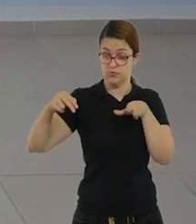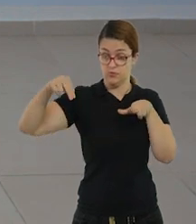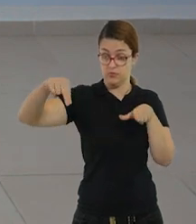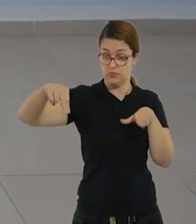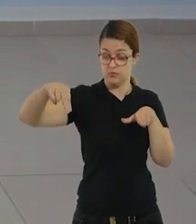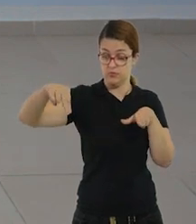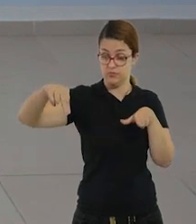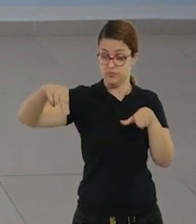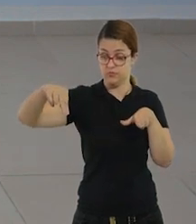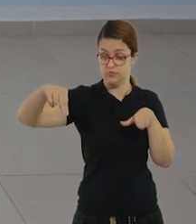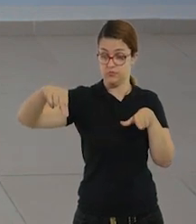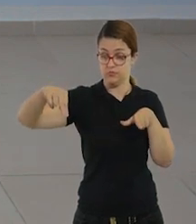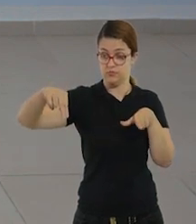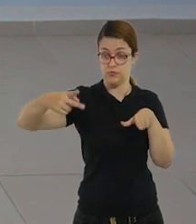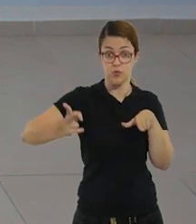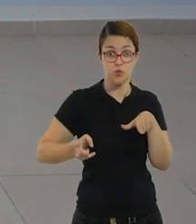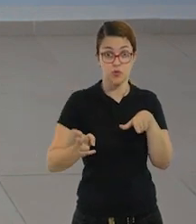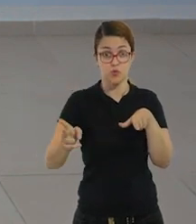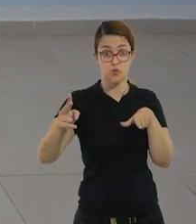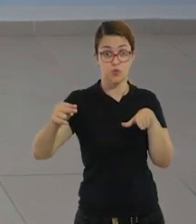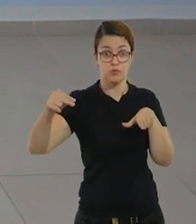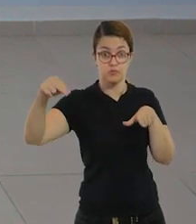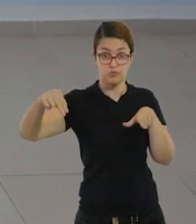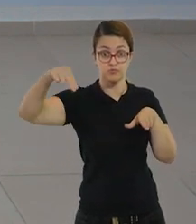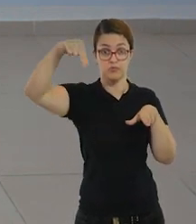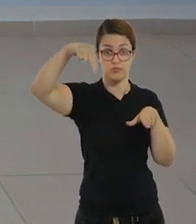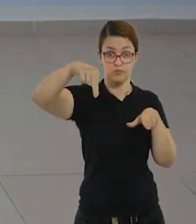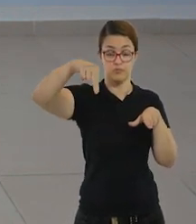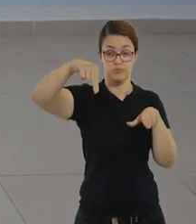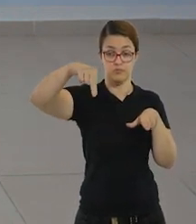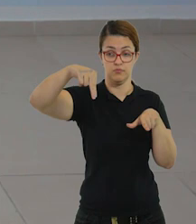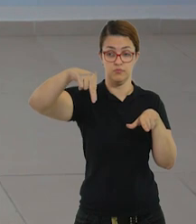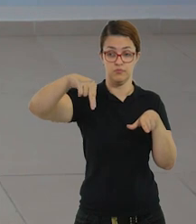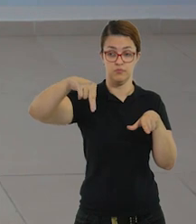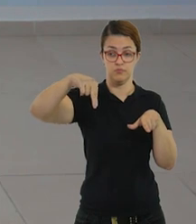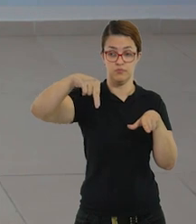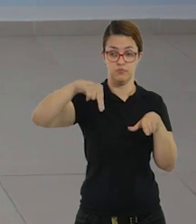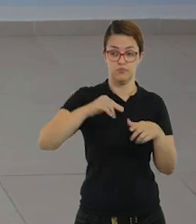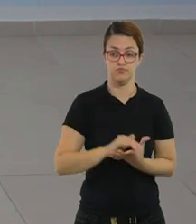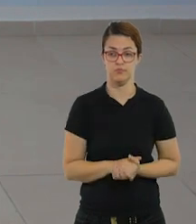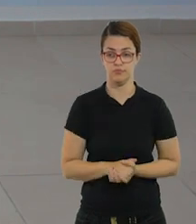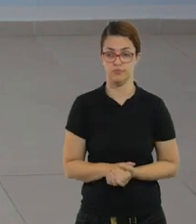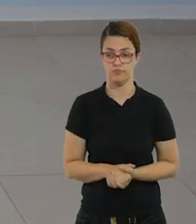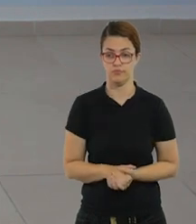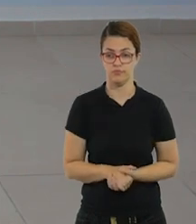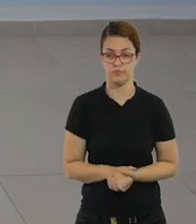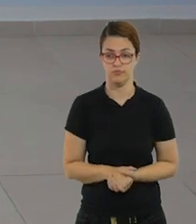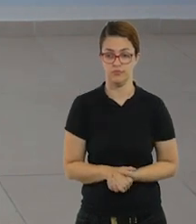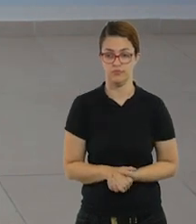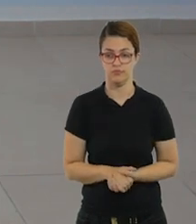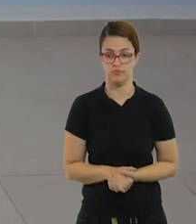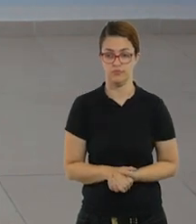você chegar aqui mais uma vez, você continua com as palmas e avança na segunda coluna, tá? Vai ficar assim.